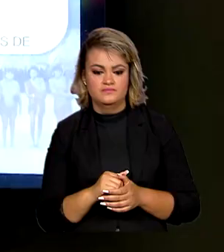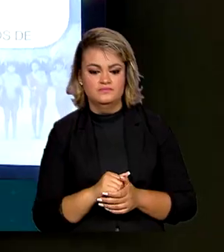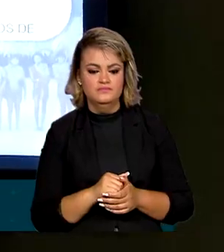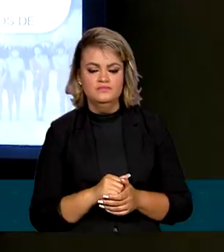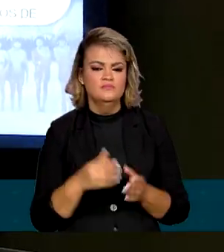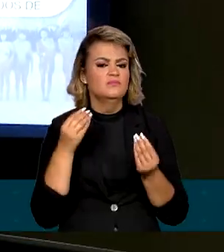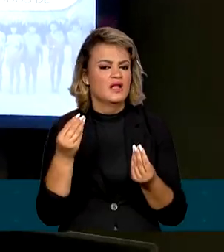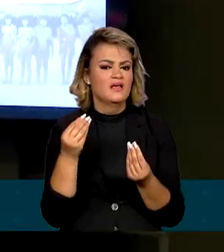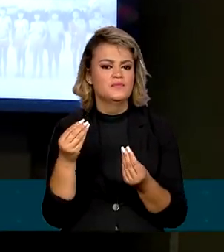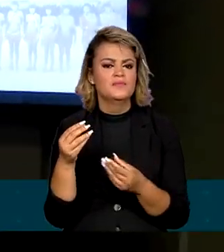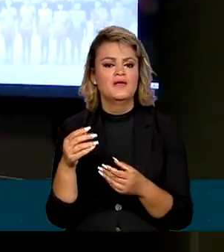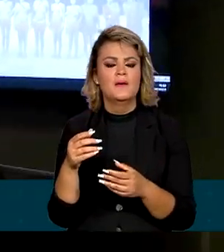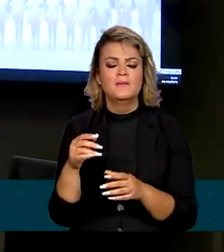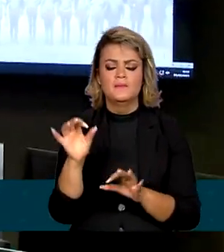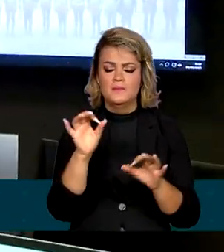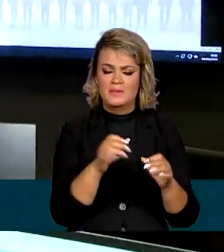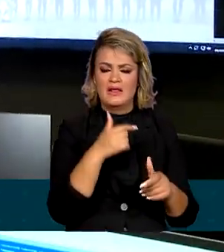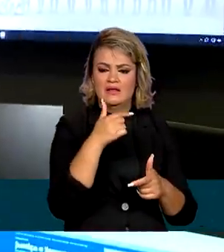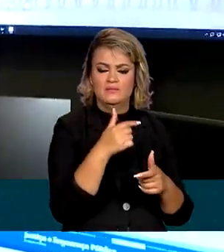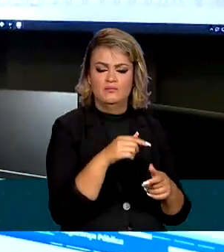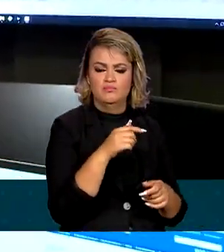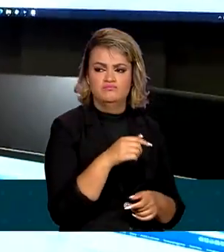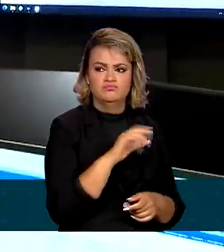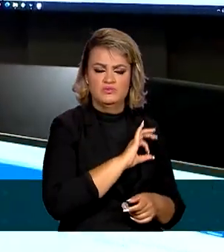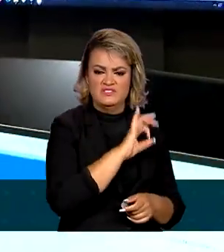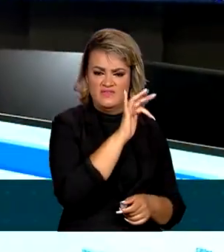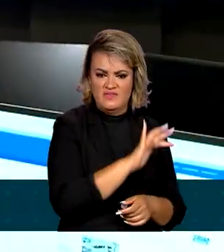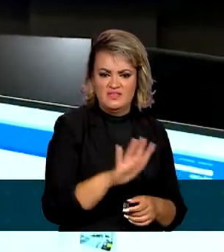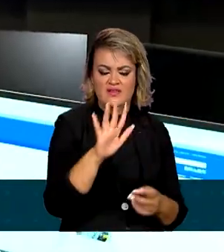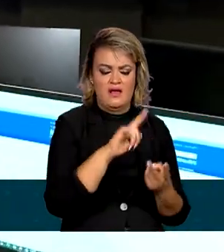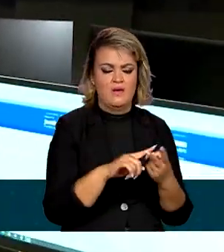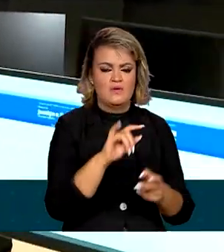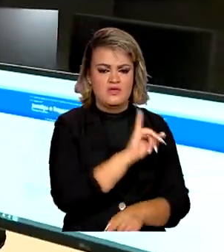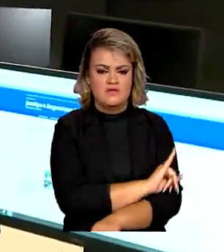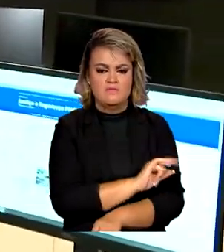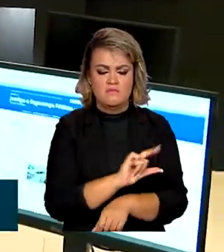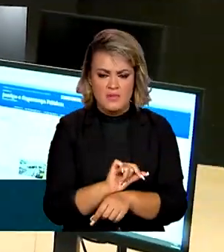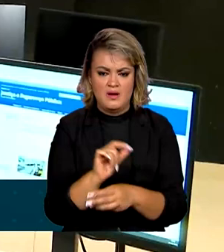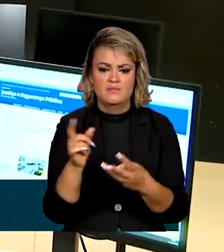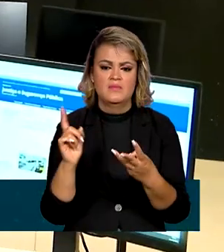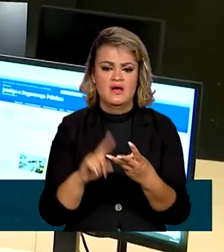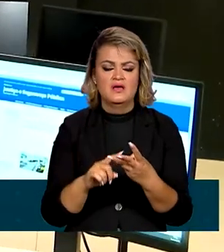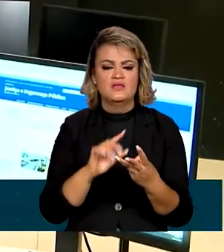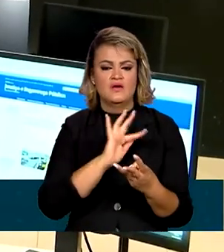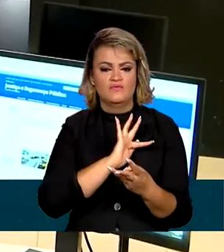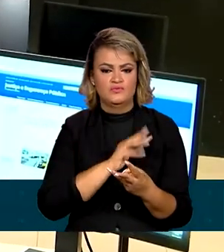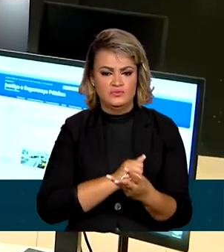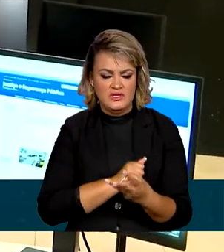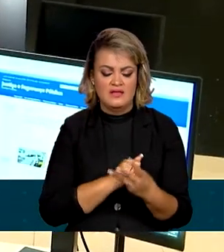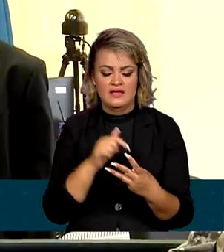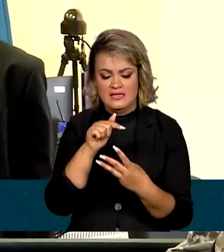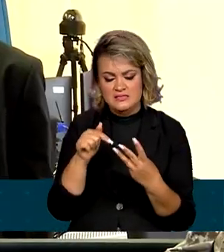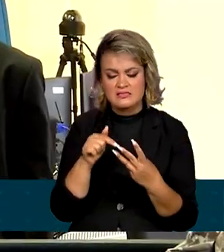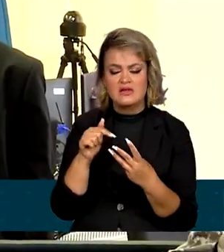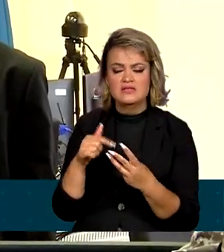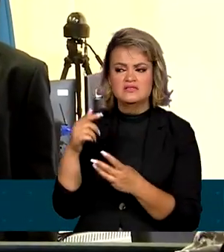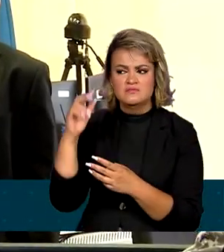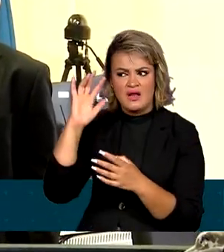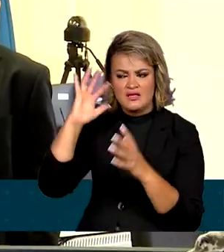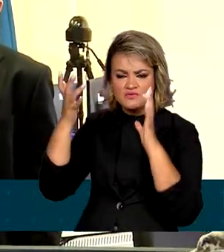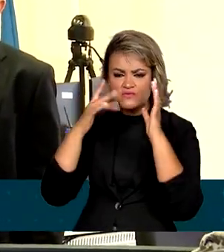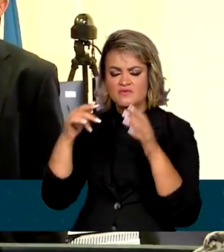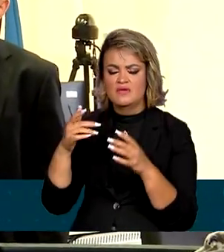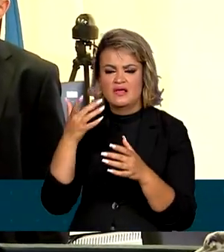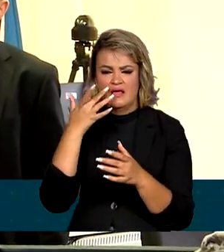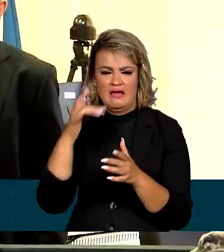A ideia é integrar as ações da Polícia Federal, Força Nacional, IBAMA e a Fundação Nacional dos Povos Indígenas, FUNAI, para o combate ao